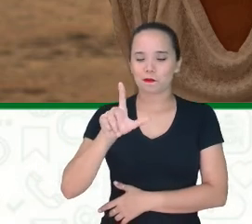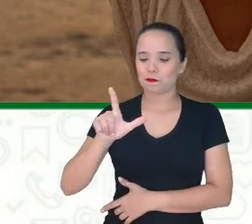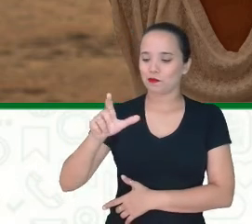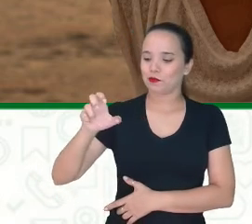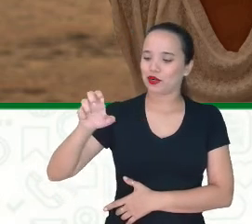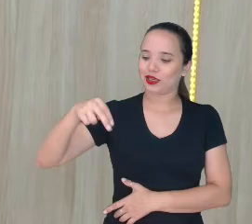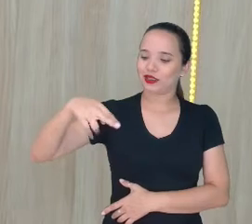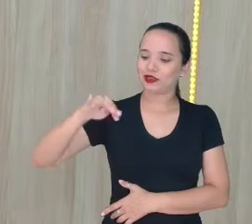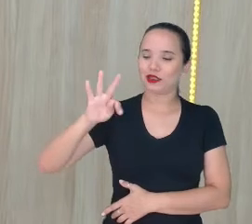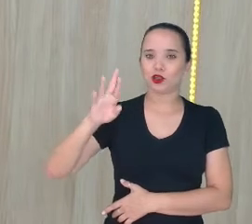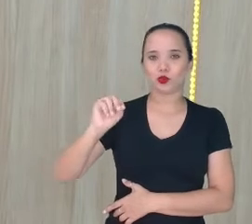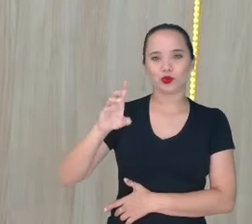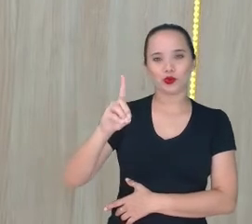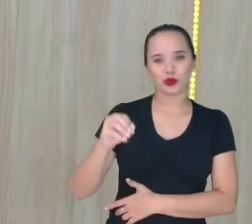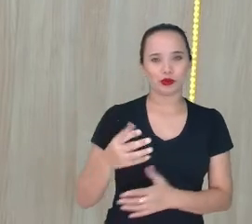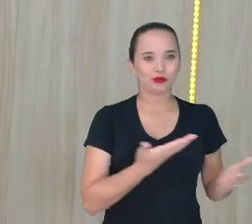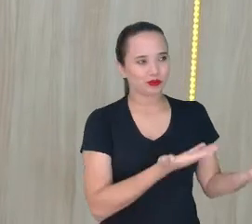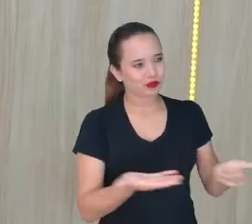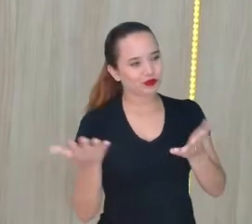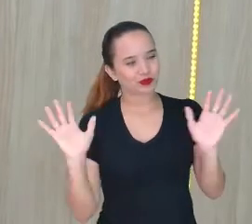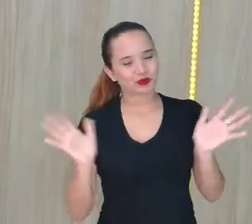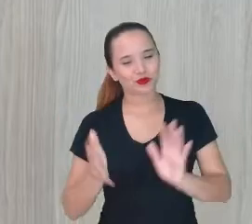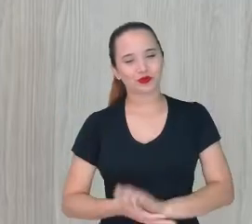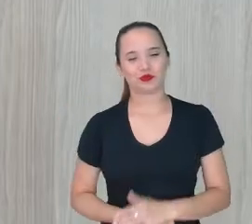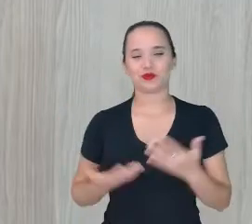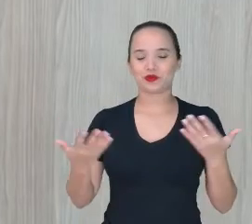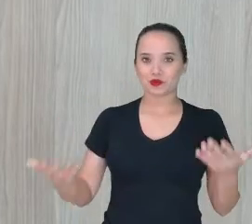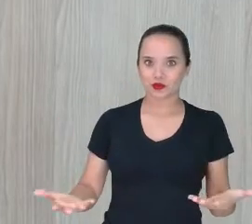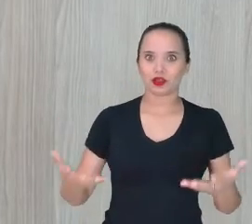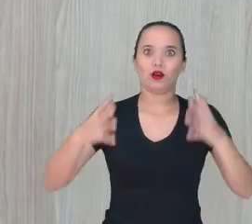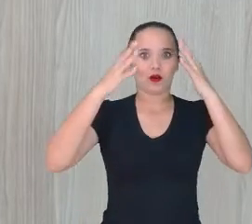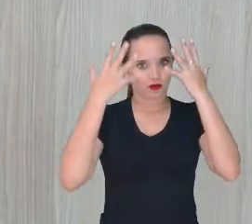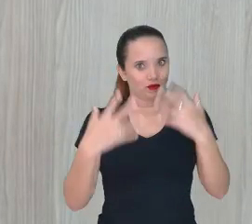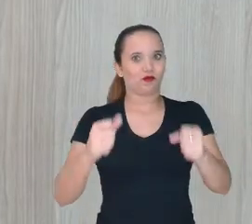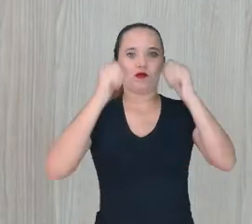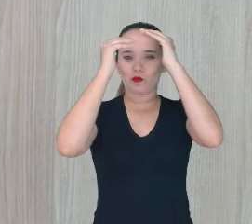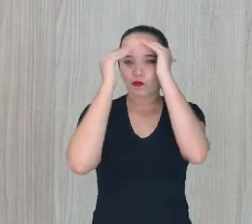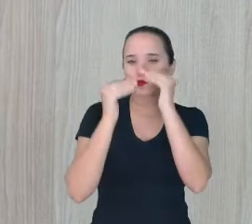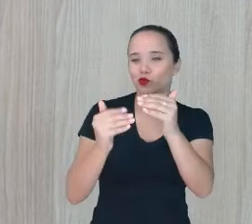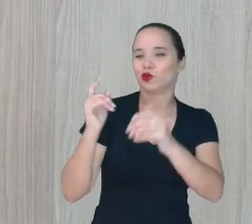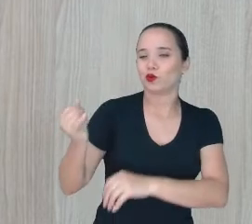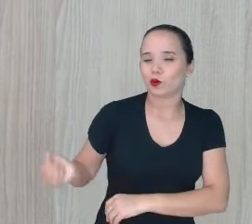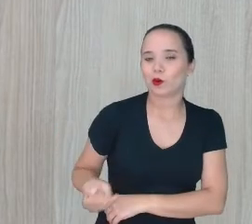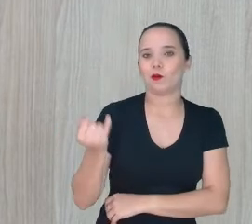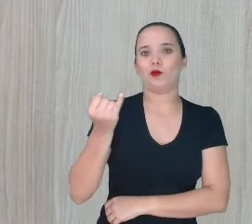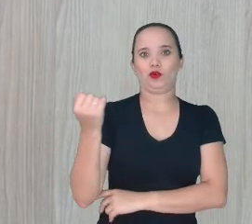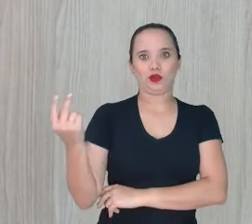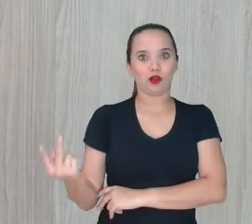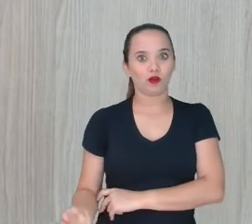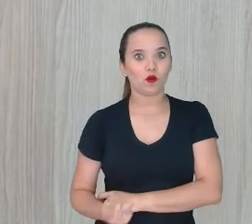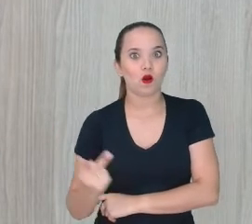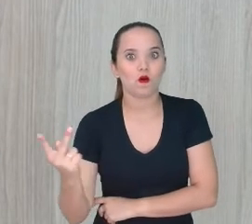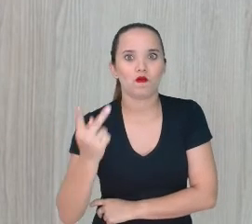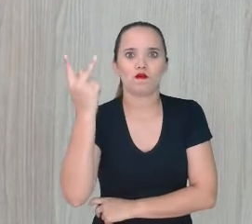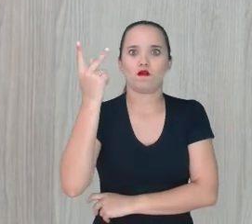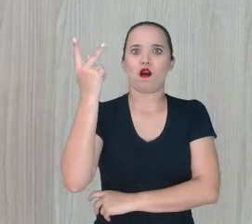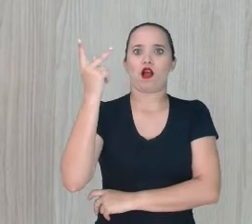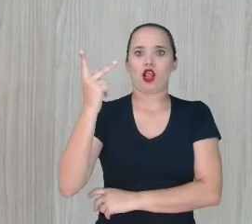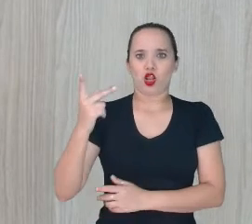nosso amor Se despeça aí professora Pois é Vamos respeitar Que é muito importante Um valor muito